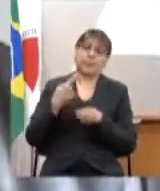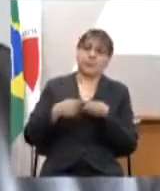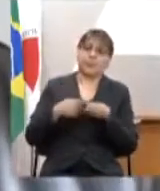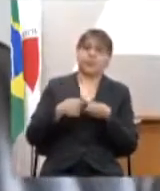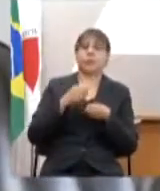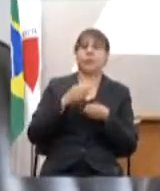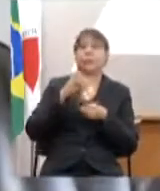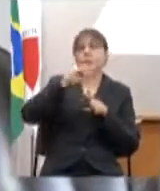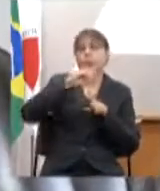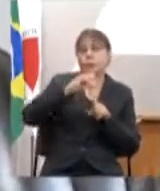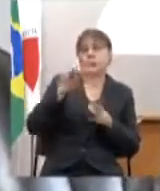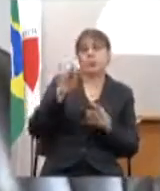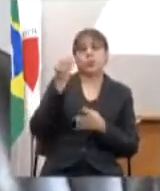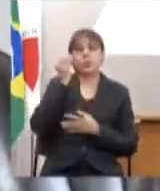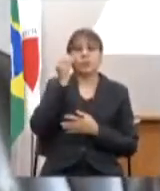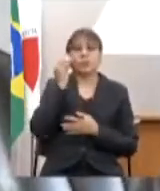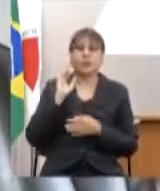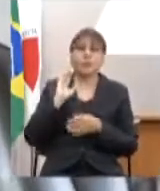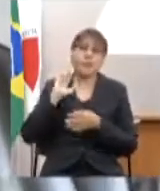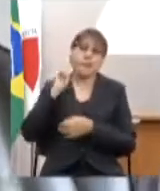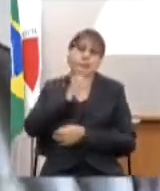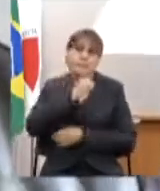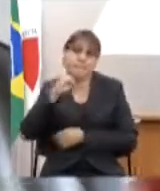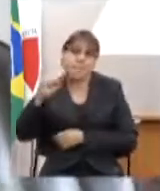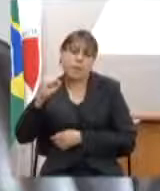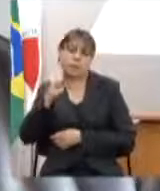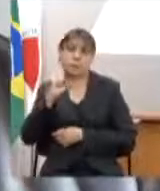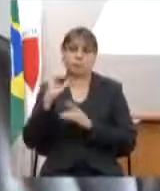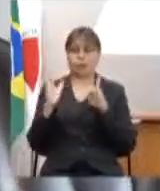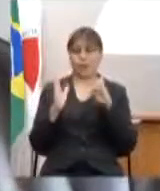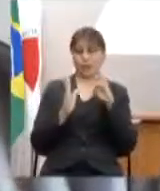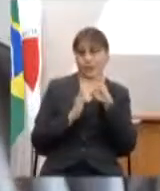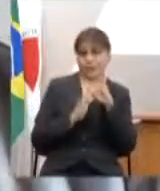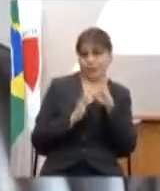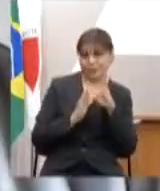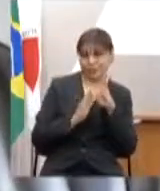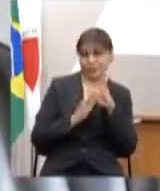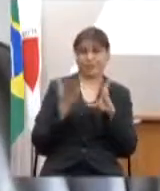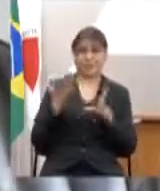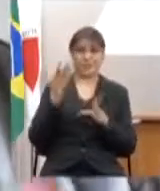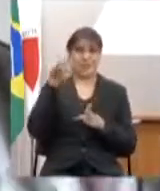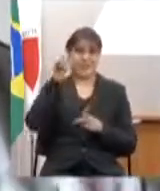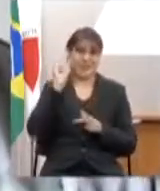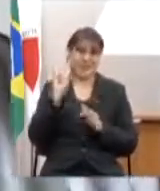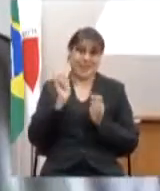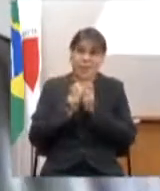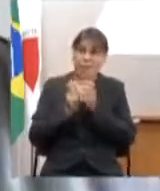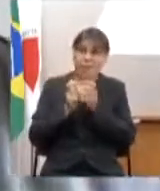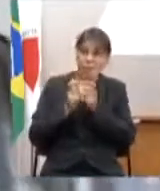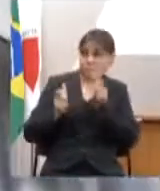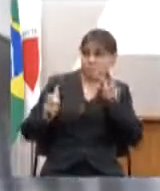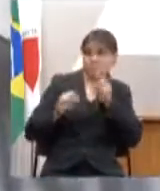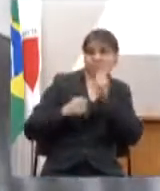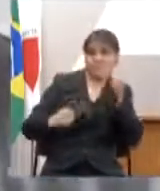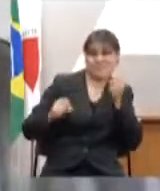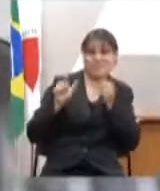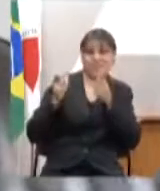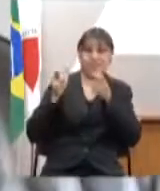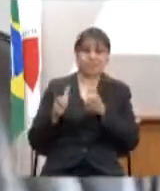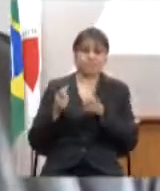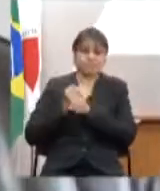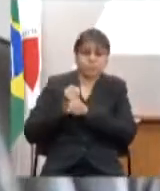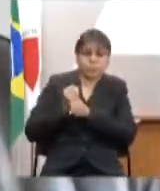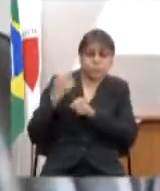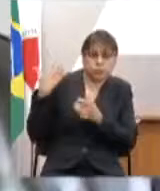mandou matar esses indígenas para não desenvolver a nossa região para não crescer isso acontece anos e anos até